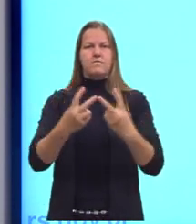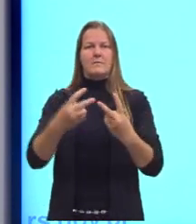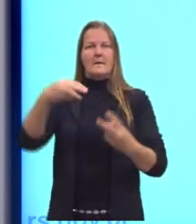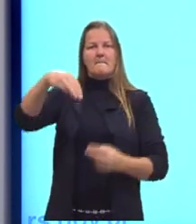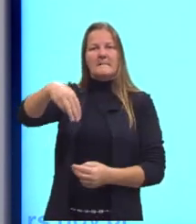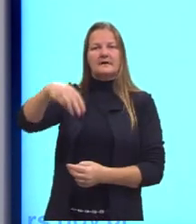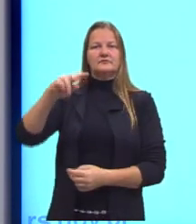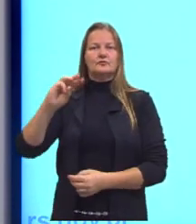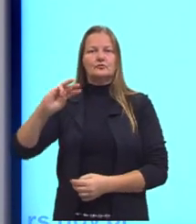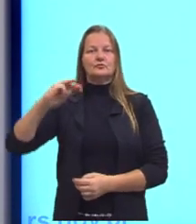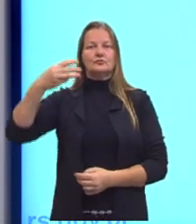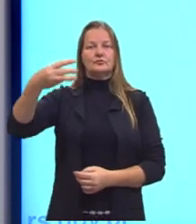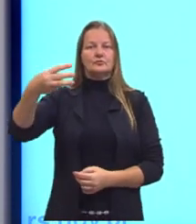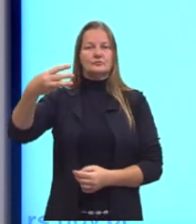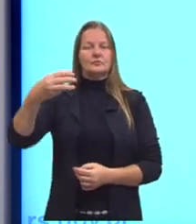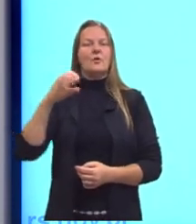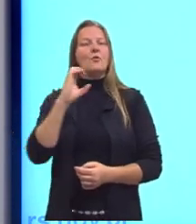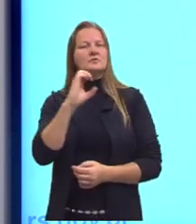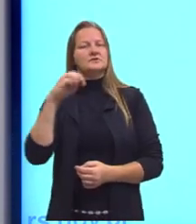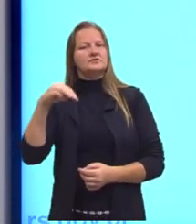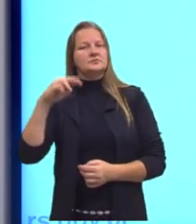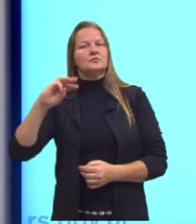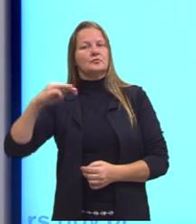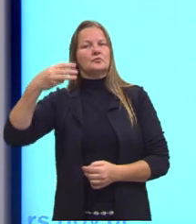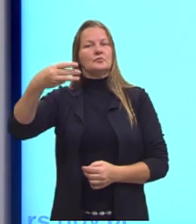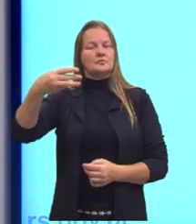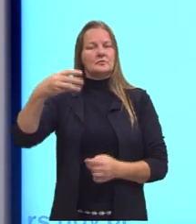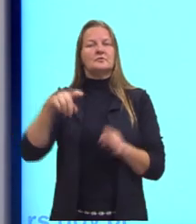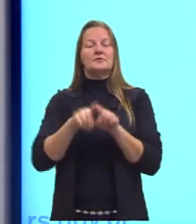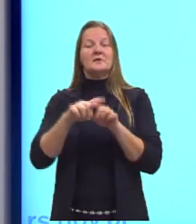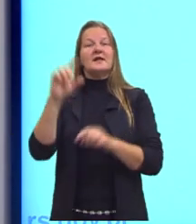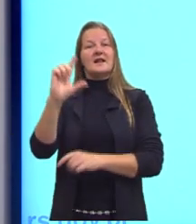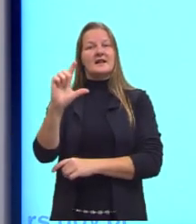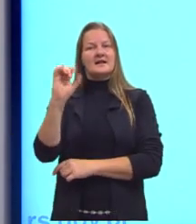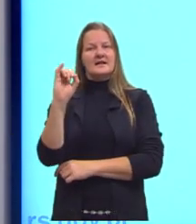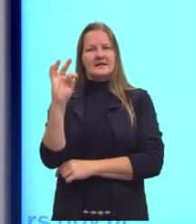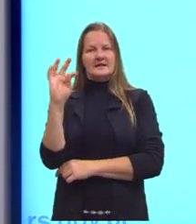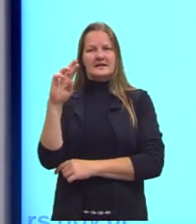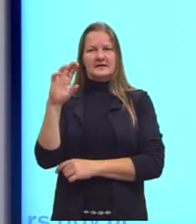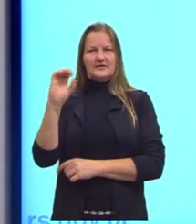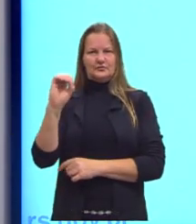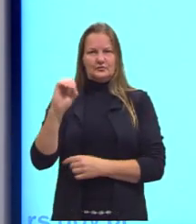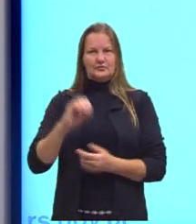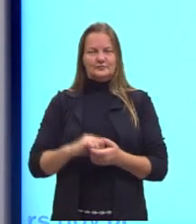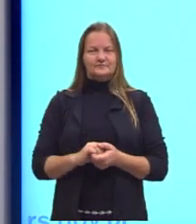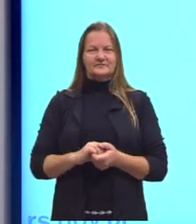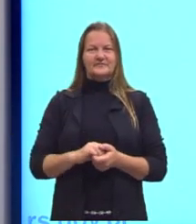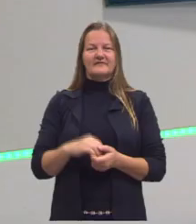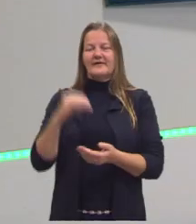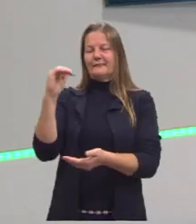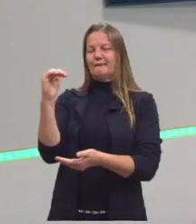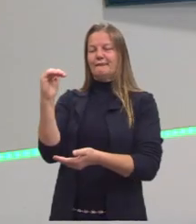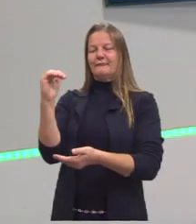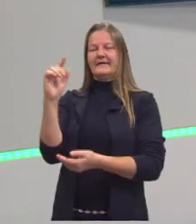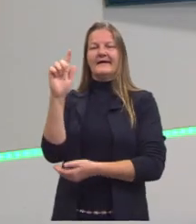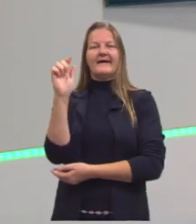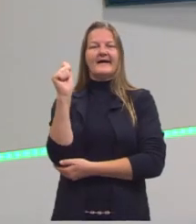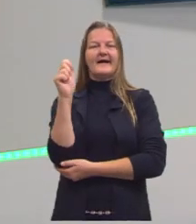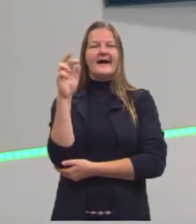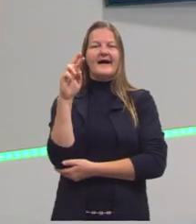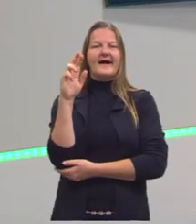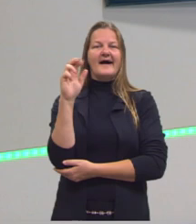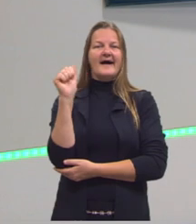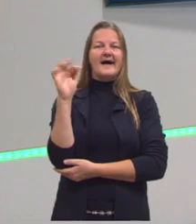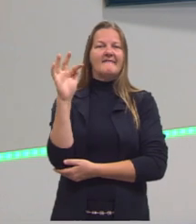ou centímetros cúbicos ou até o litro. A gente costuma falar a garrafa de forma errada, chamar de